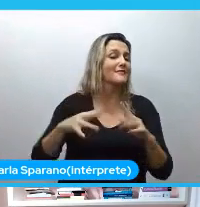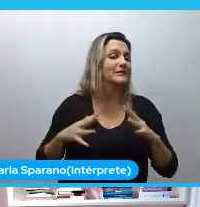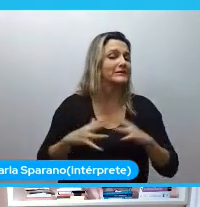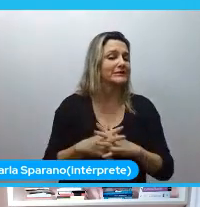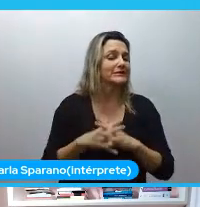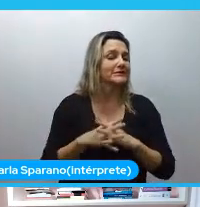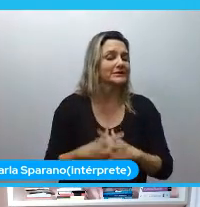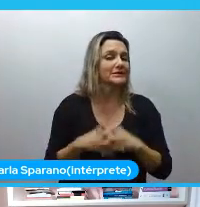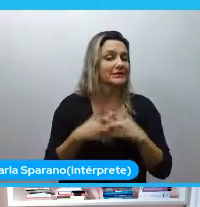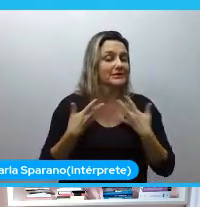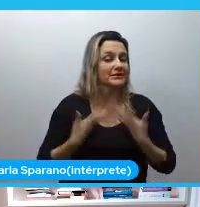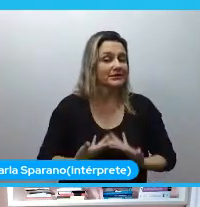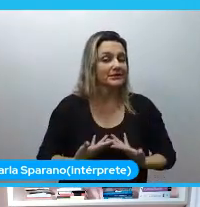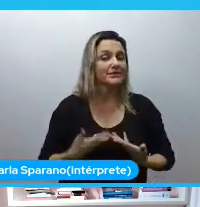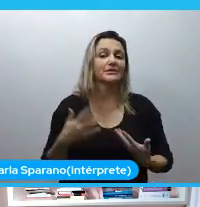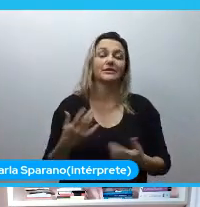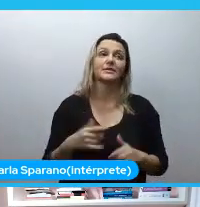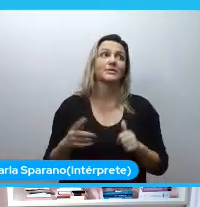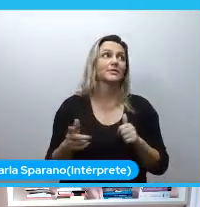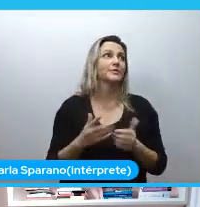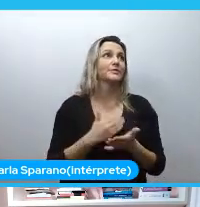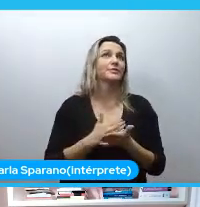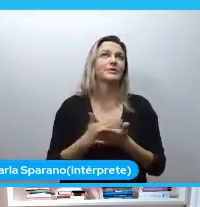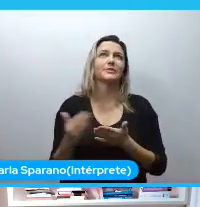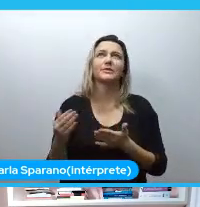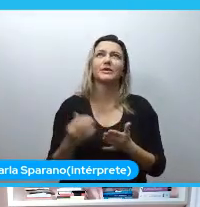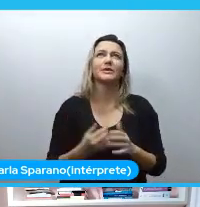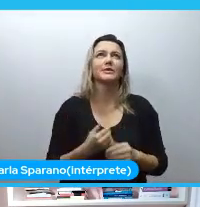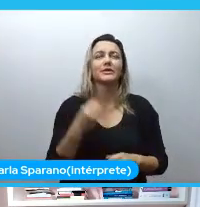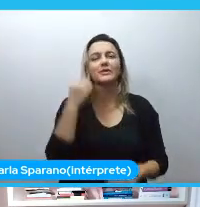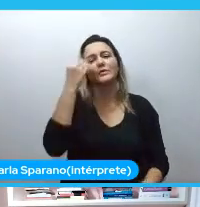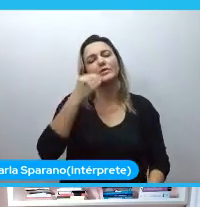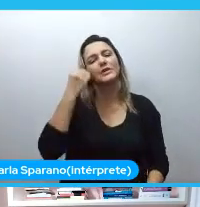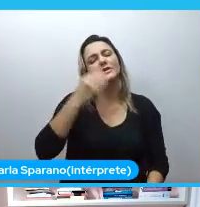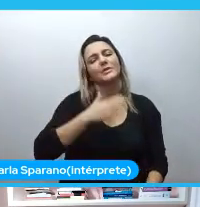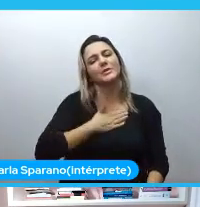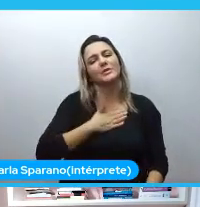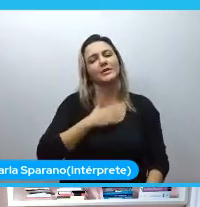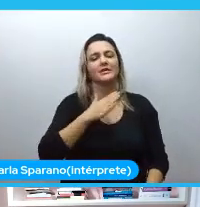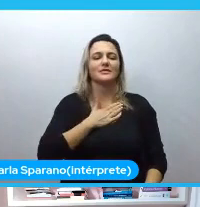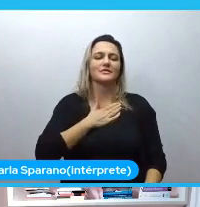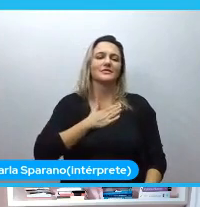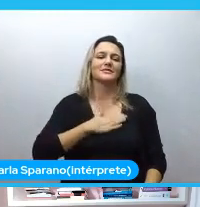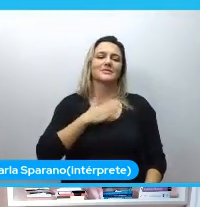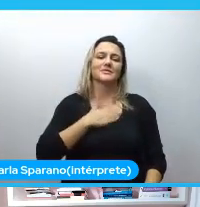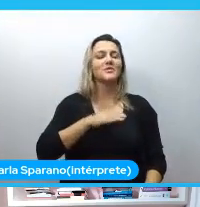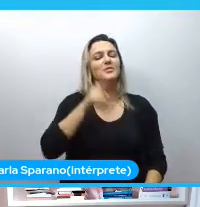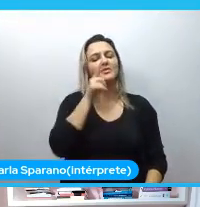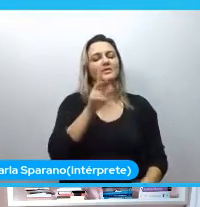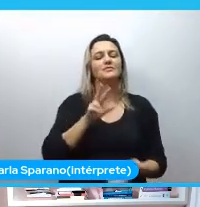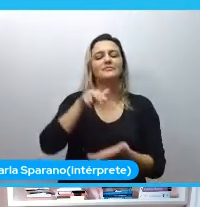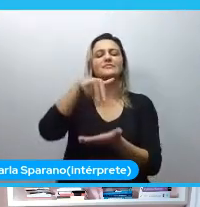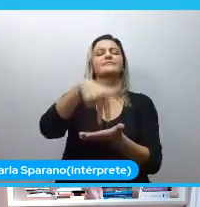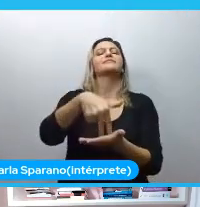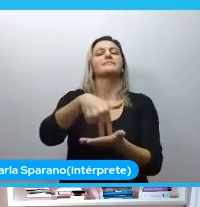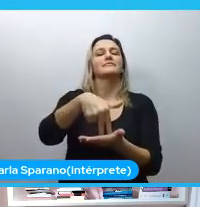E eu acho que está sendo uma das primeiras experiências que, para mim, está sendo, sabe? Está sendo tranquilo. Eu estou conseguindo existir em uma empresa